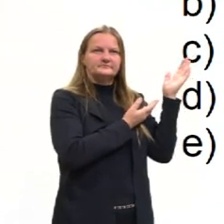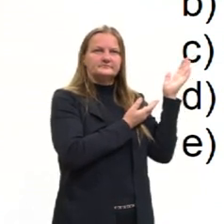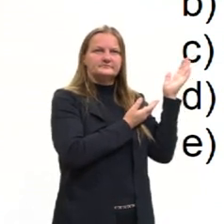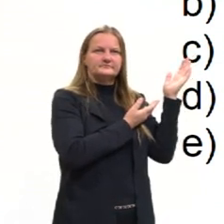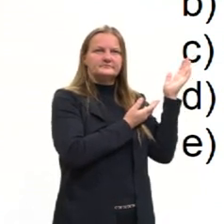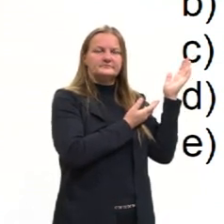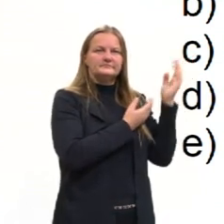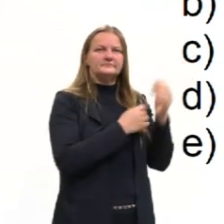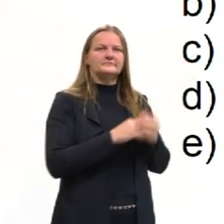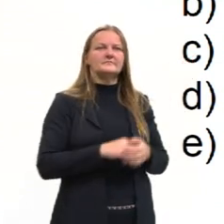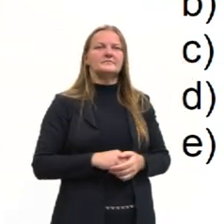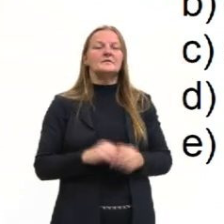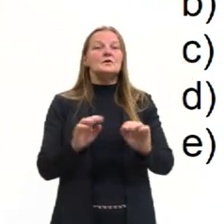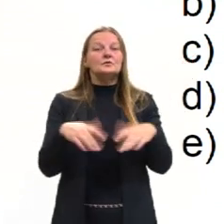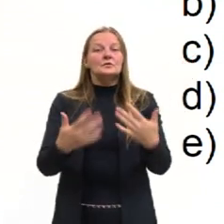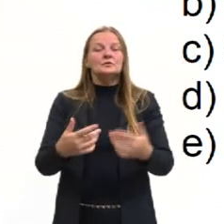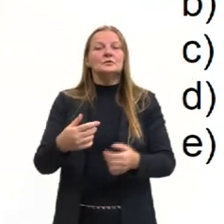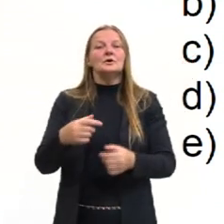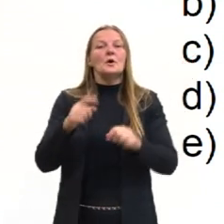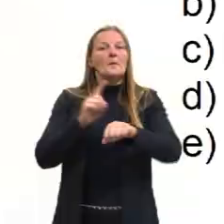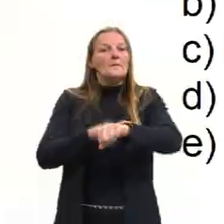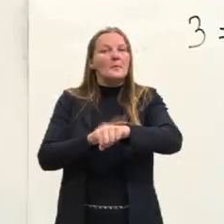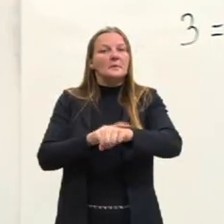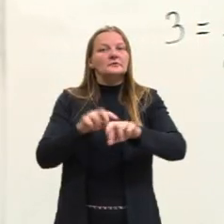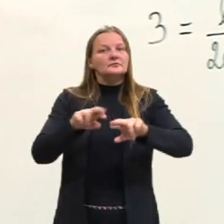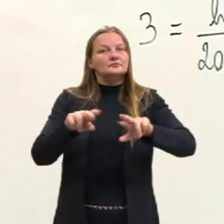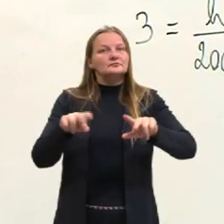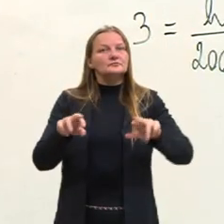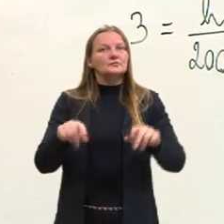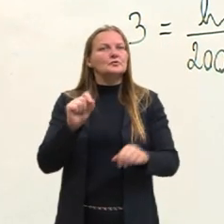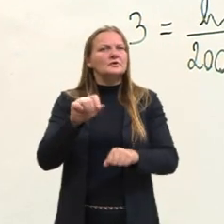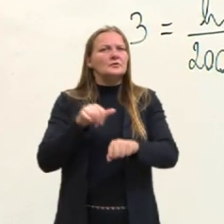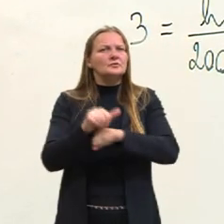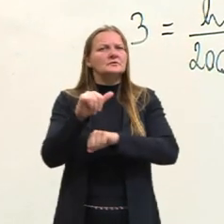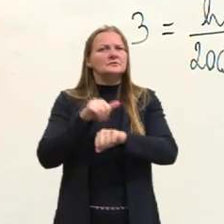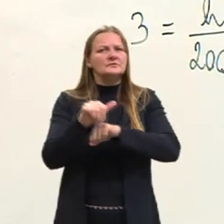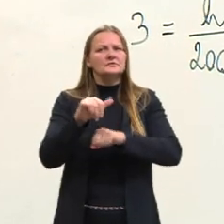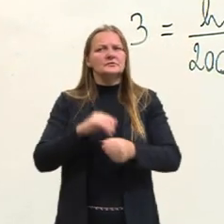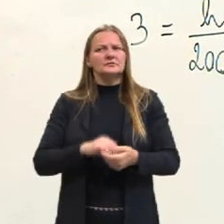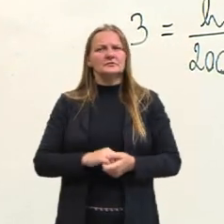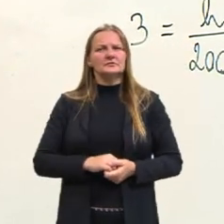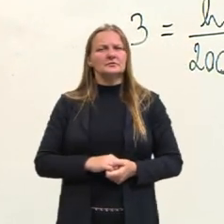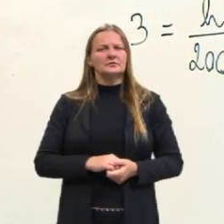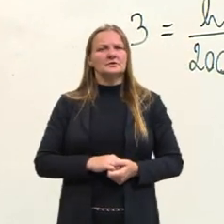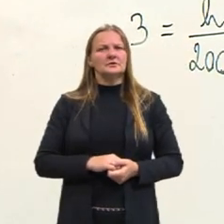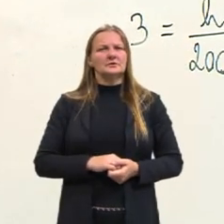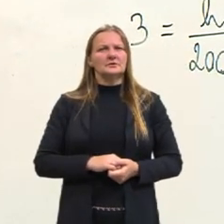Então, nesse segundo momento, o que aconteceu ali? Nós temos que